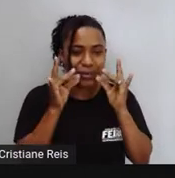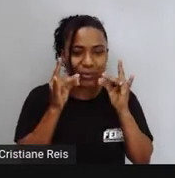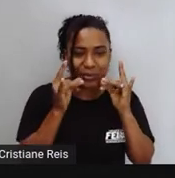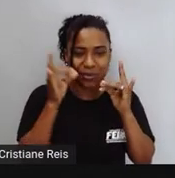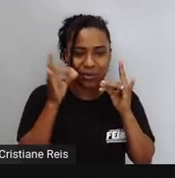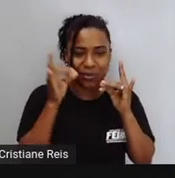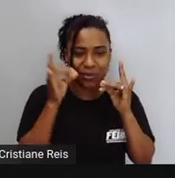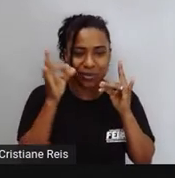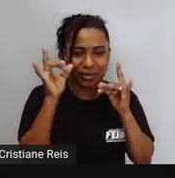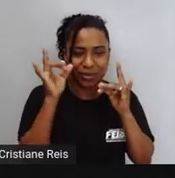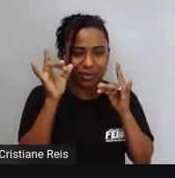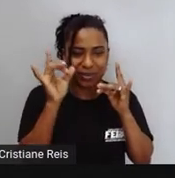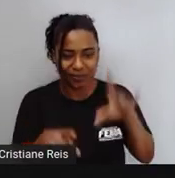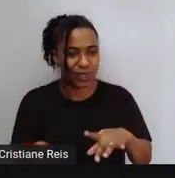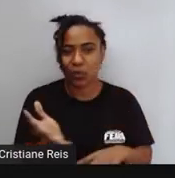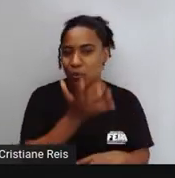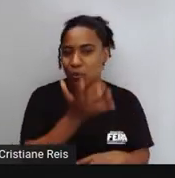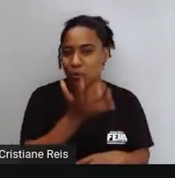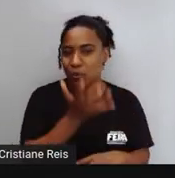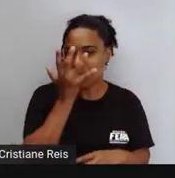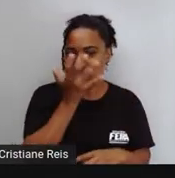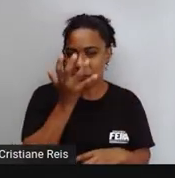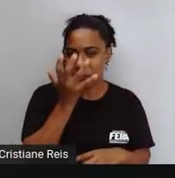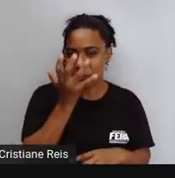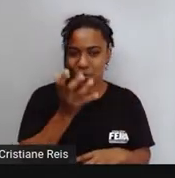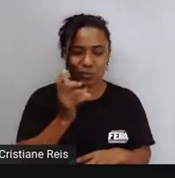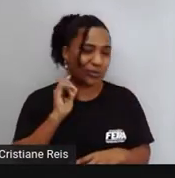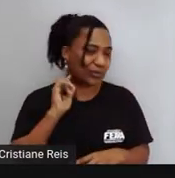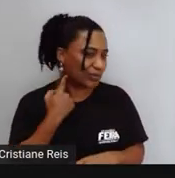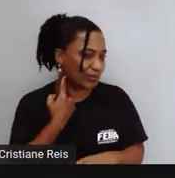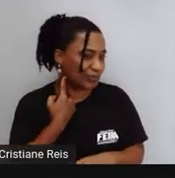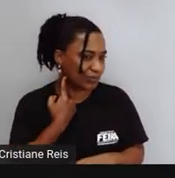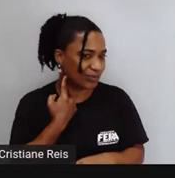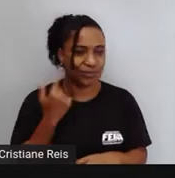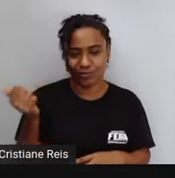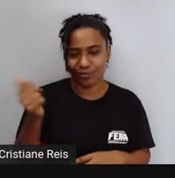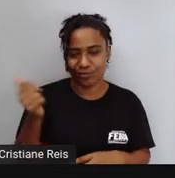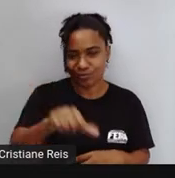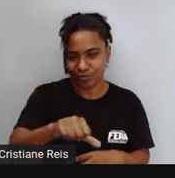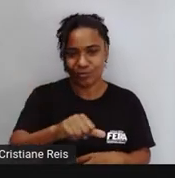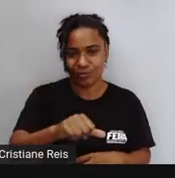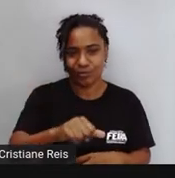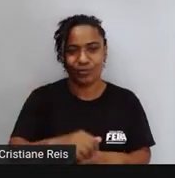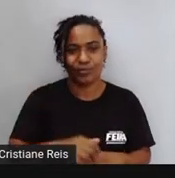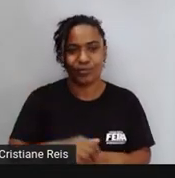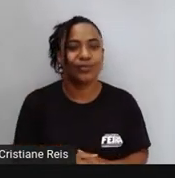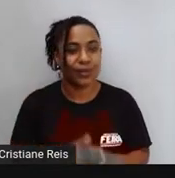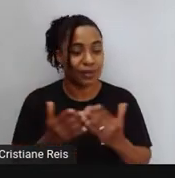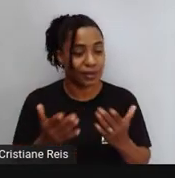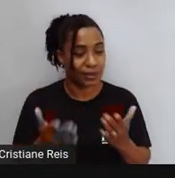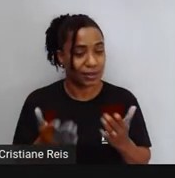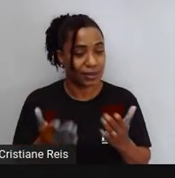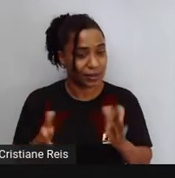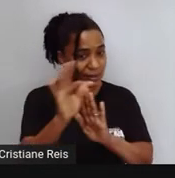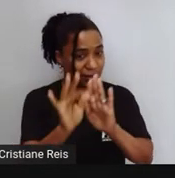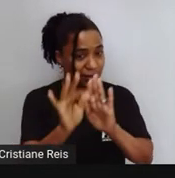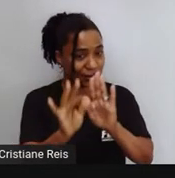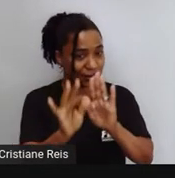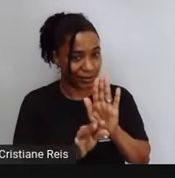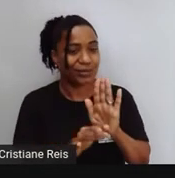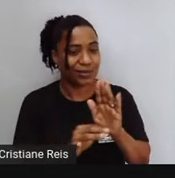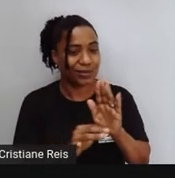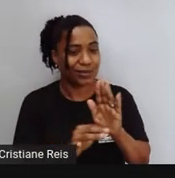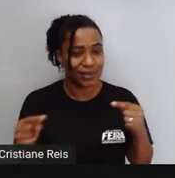poluirá o meio ambiente Ok? Então esse tipo de texto A gente chama de